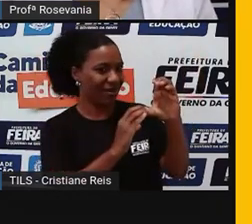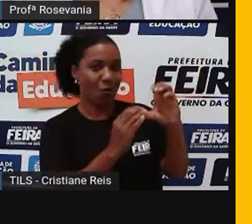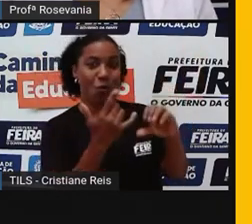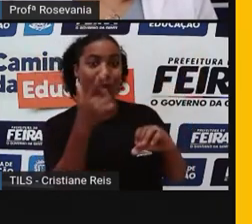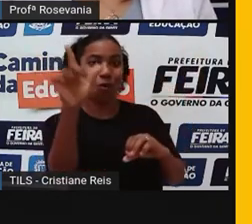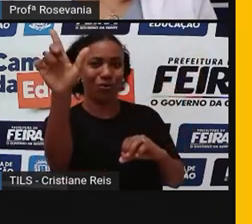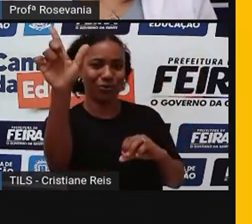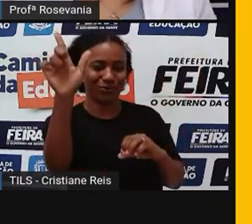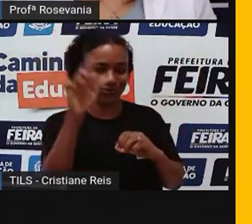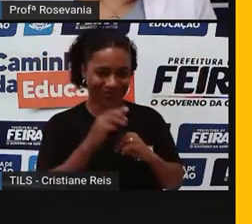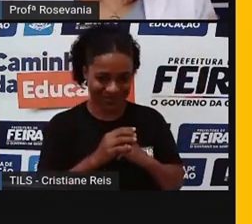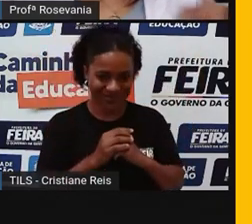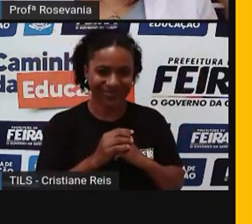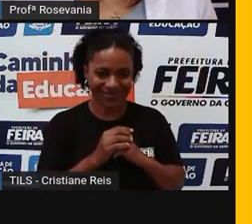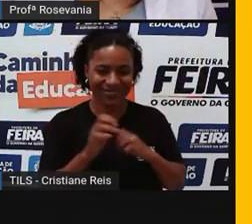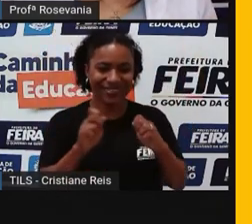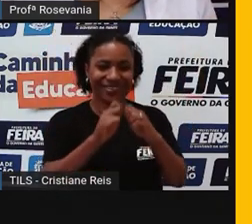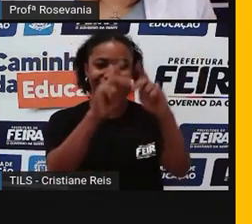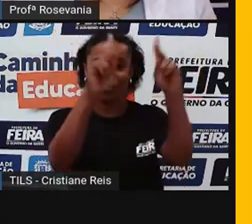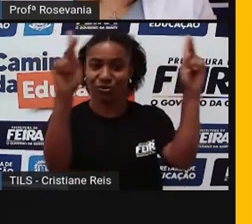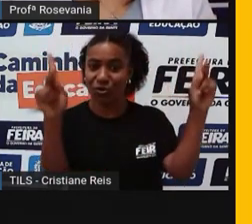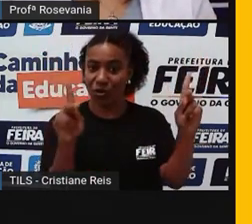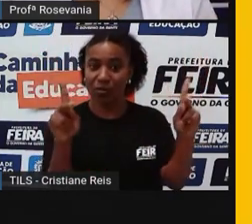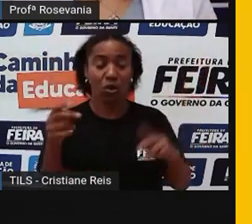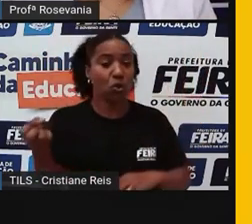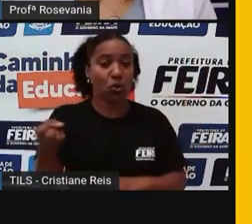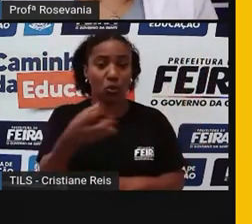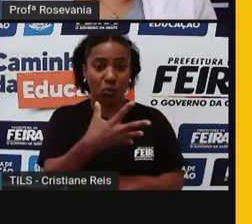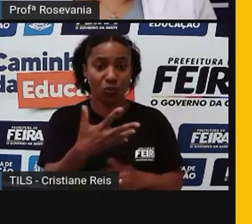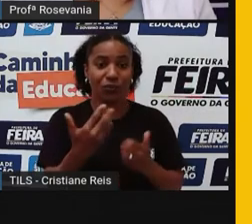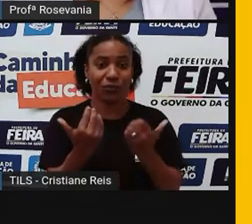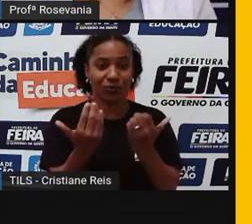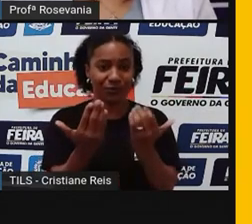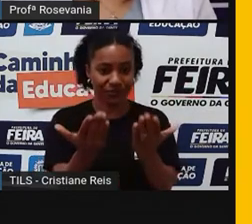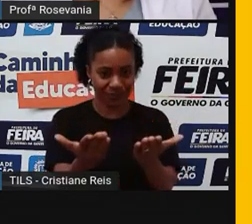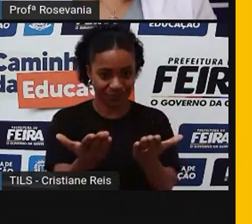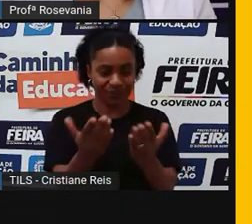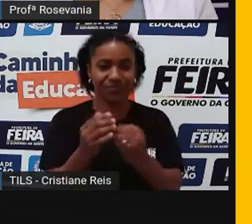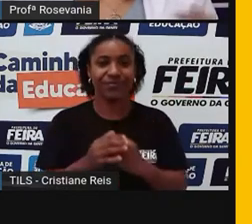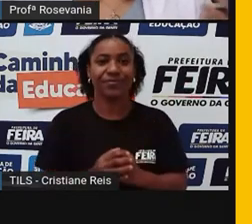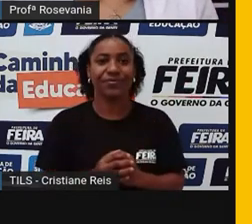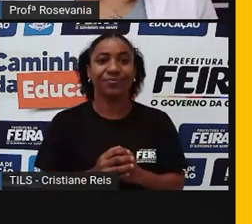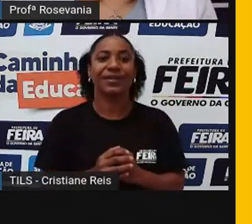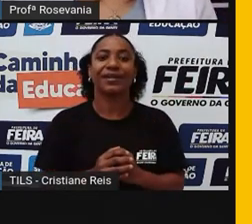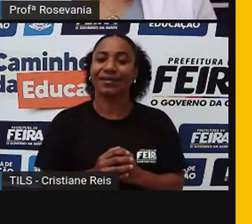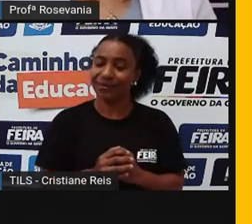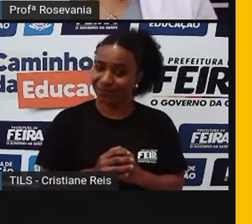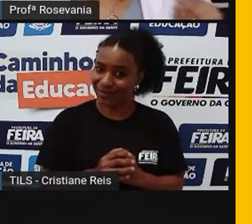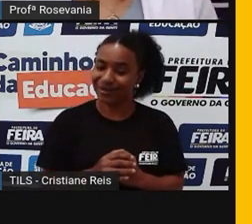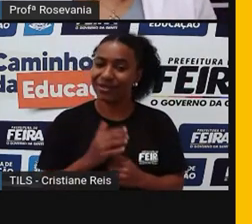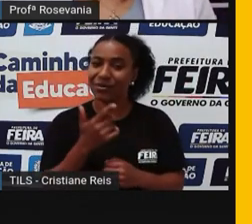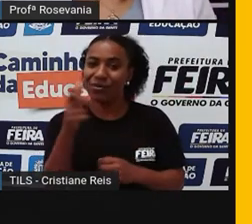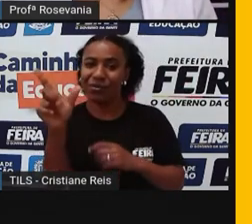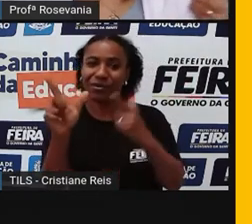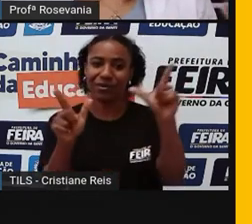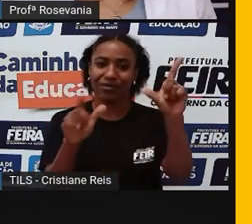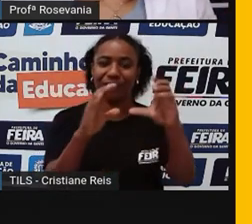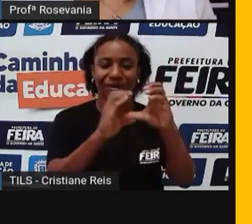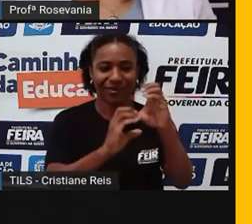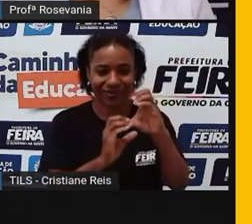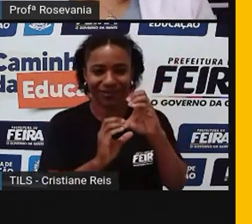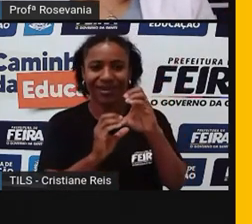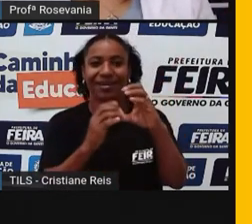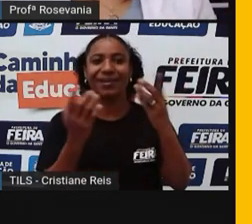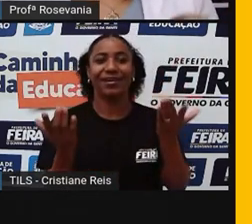né, que é um shopping novo, relativamente novo, né, na nossa cidade comparado com os outros, mas tem vários outros, tem o Boulevard, tem o shopping